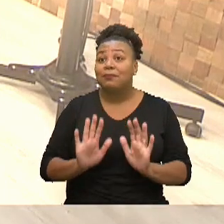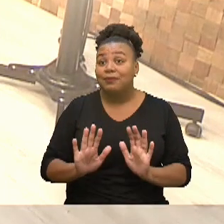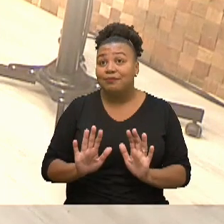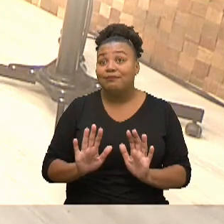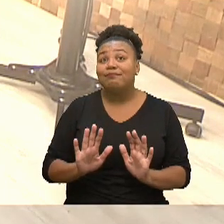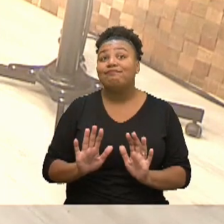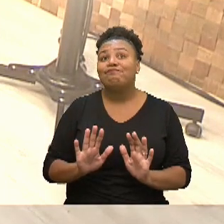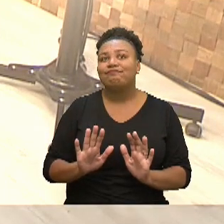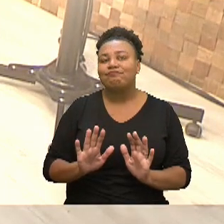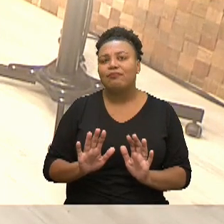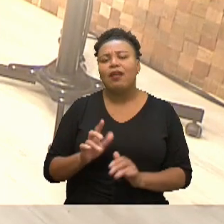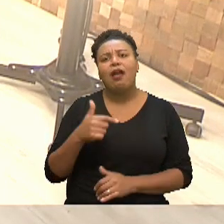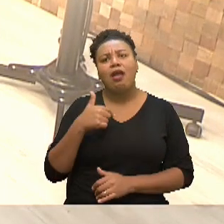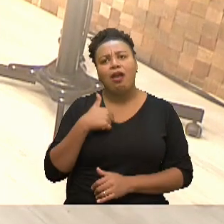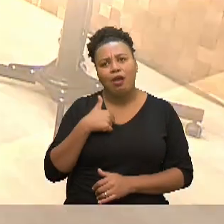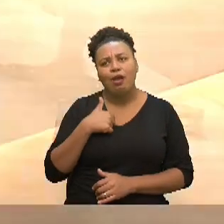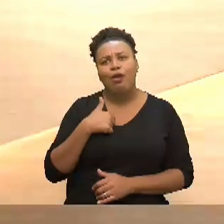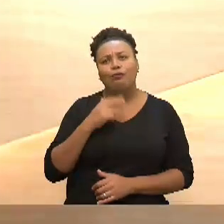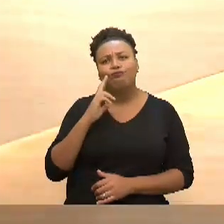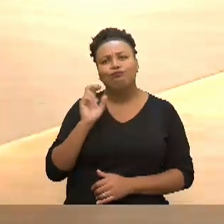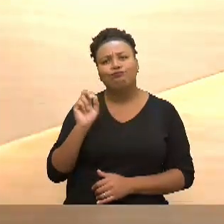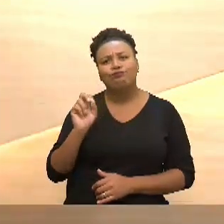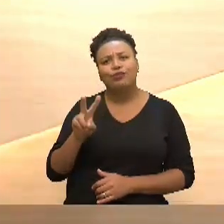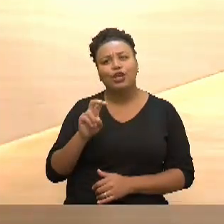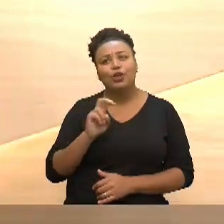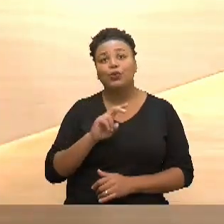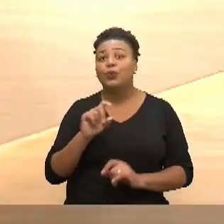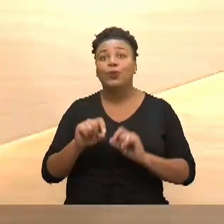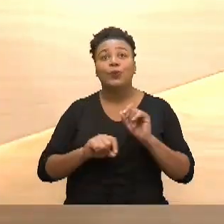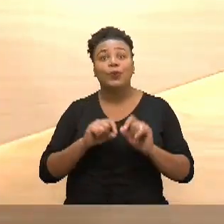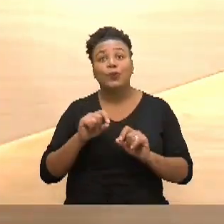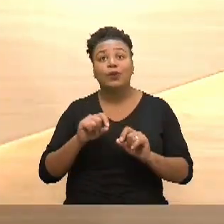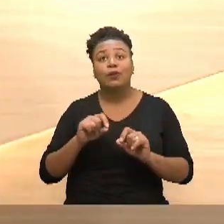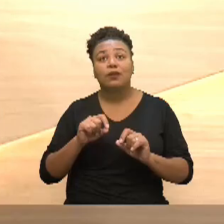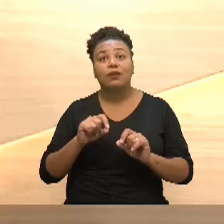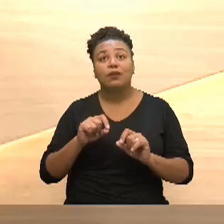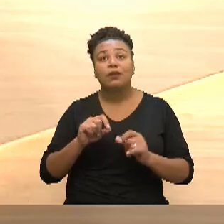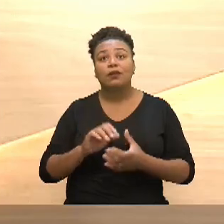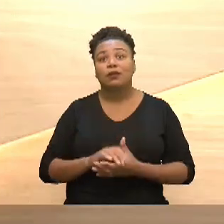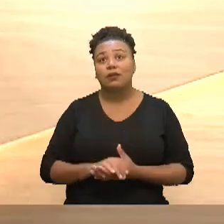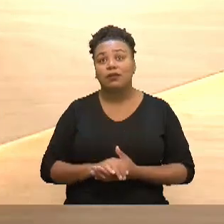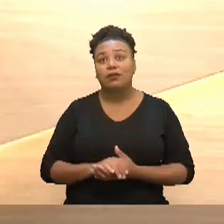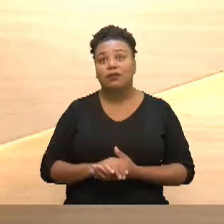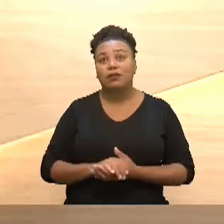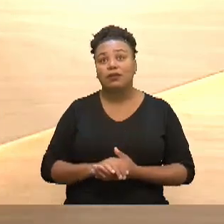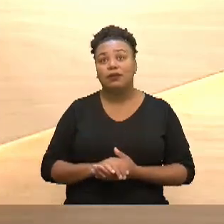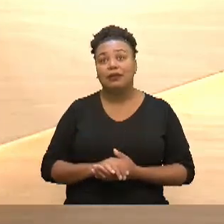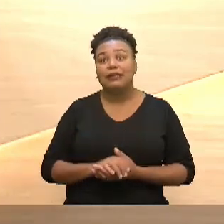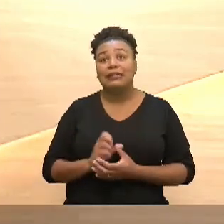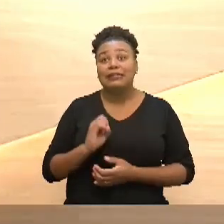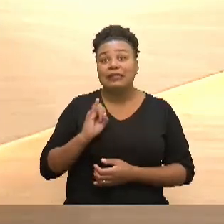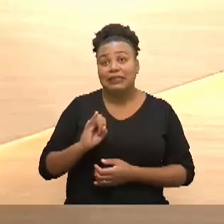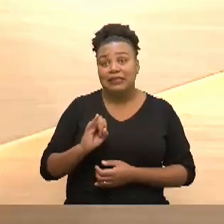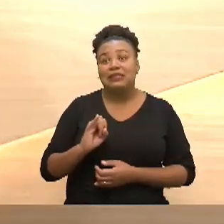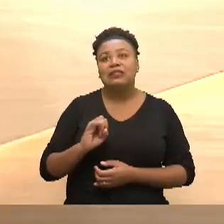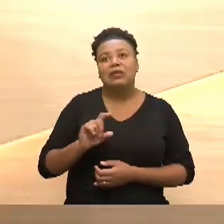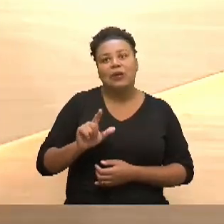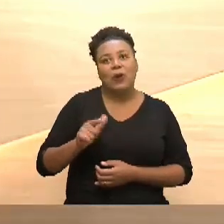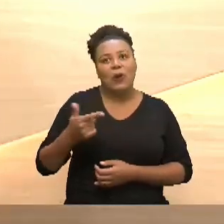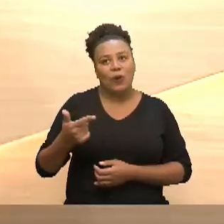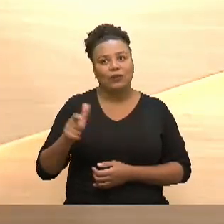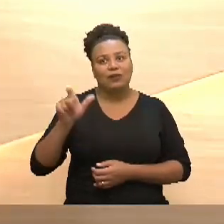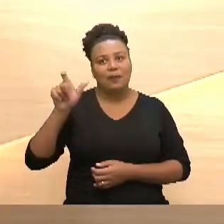mas eu vejo que se a outra parte, né,